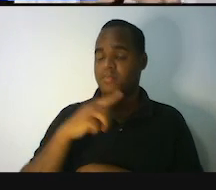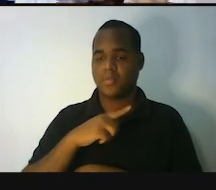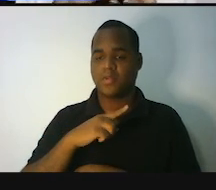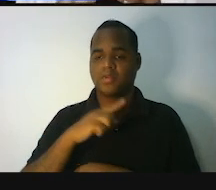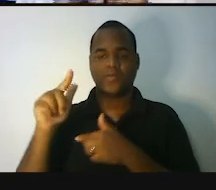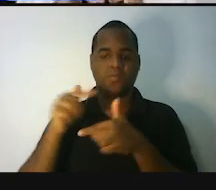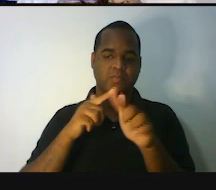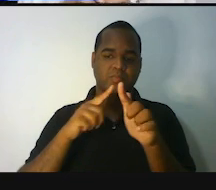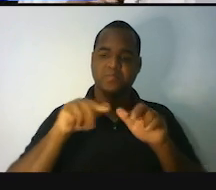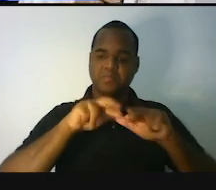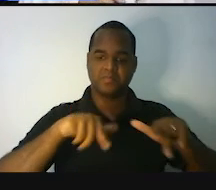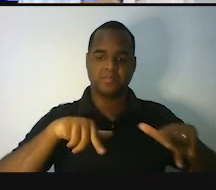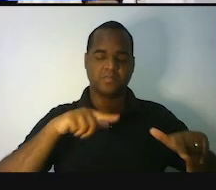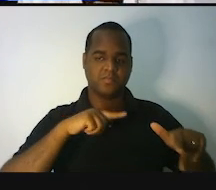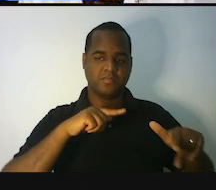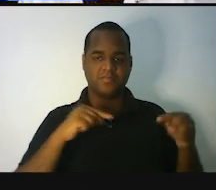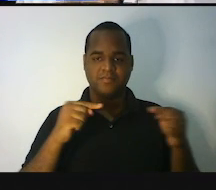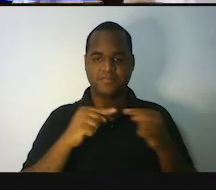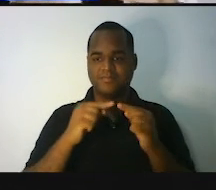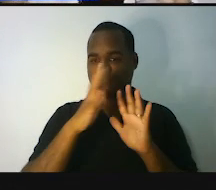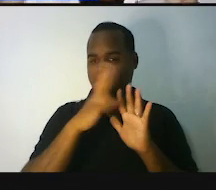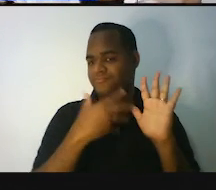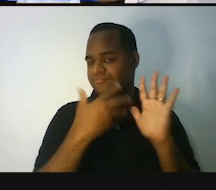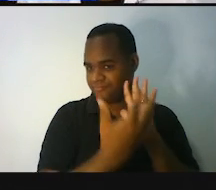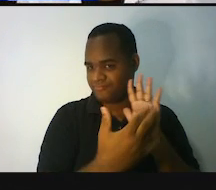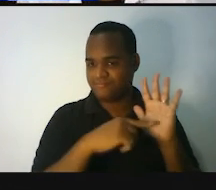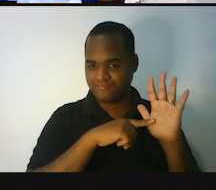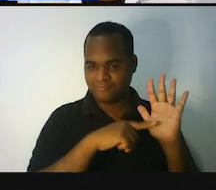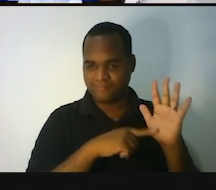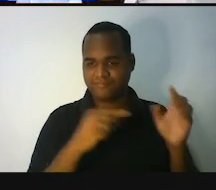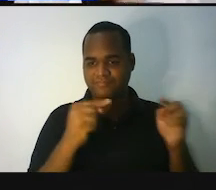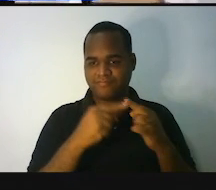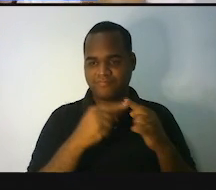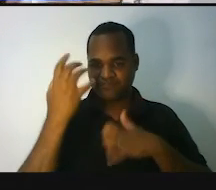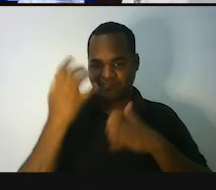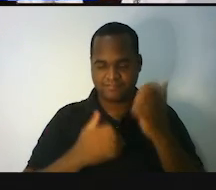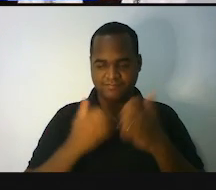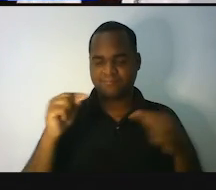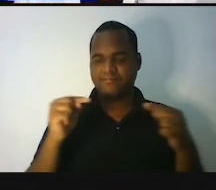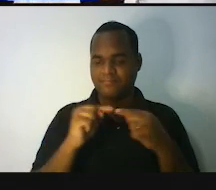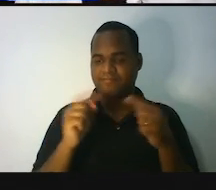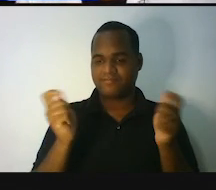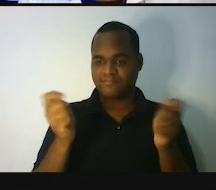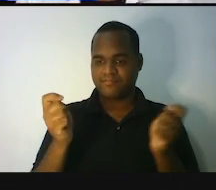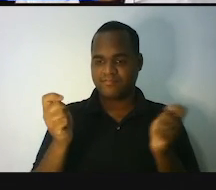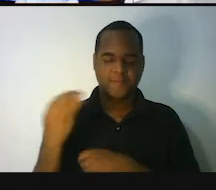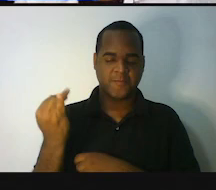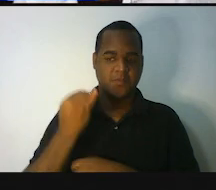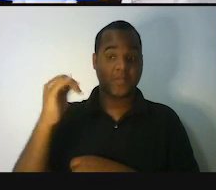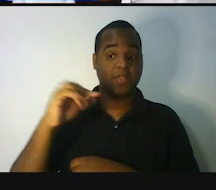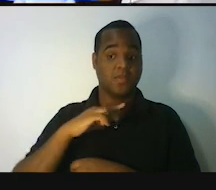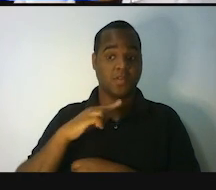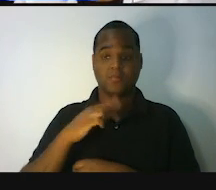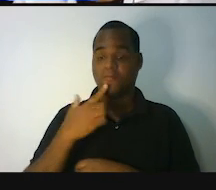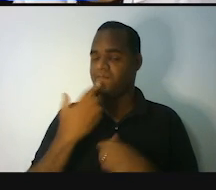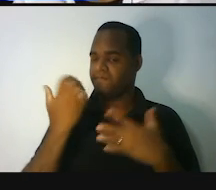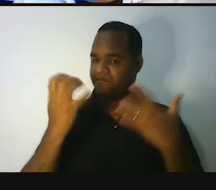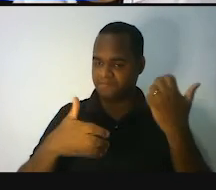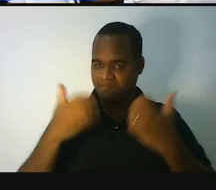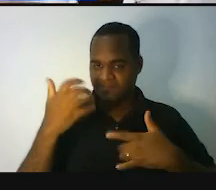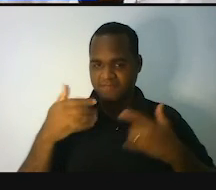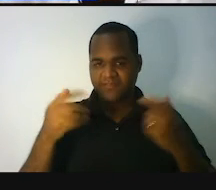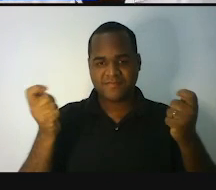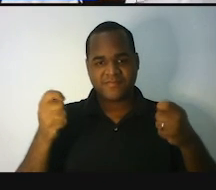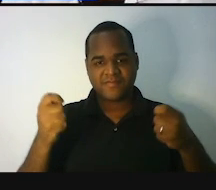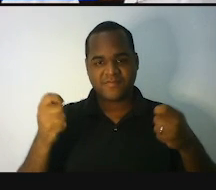e outros que apareceram ali na tabelinha, mas que não foi dado muito detalhe, porque a gente vai aprofundando